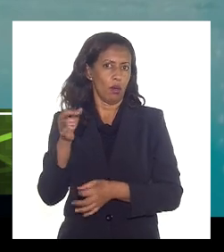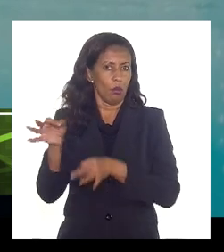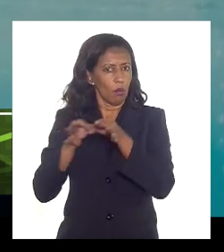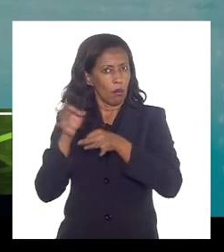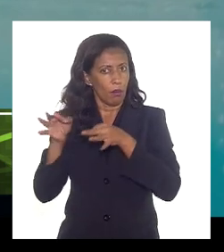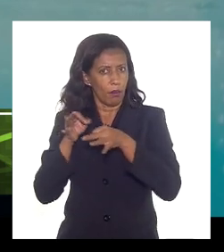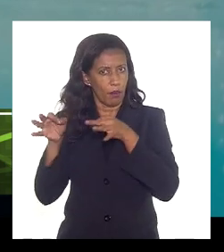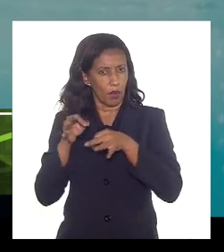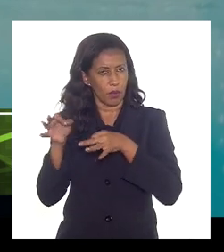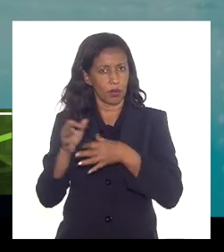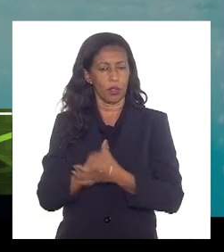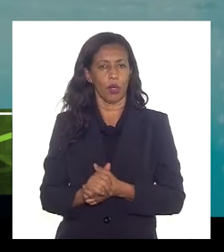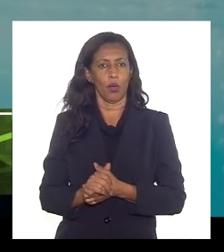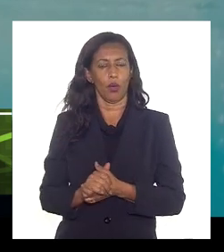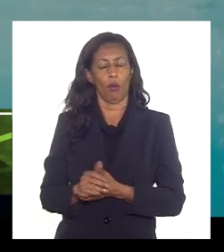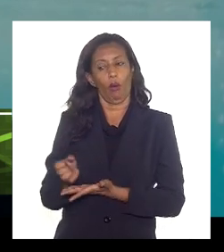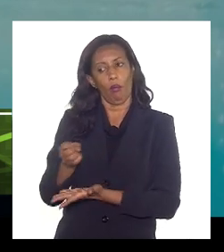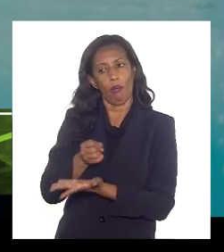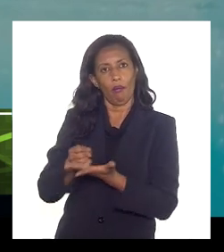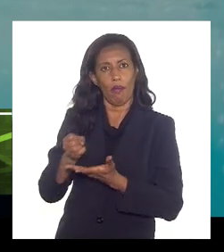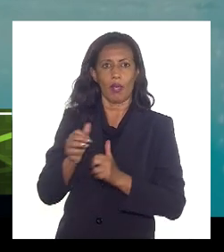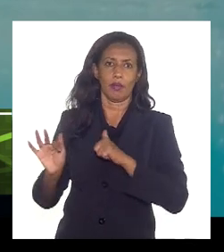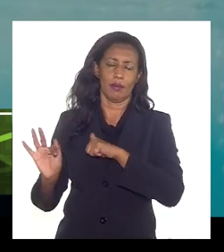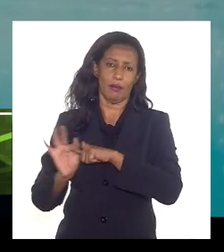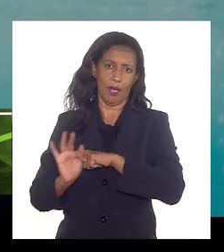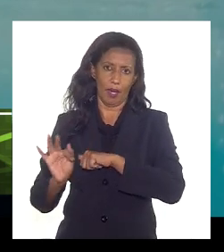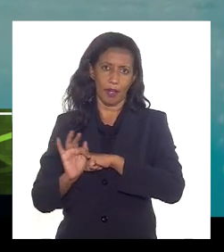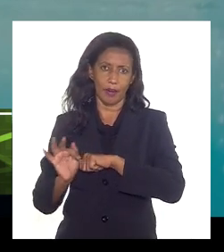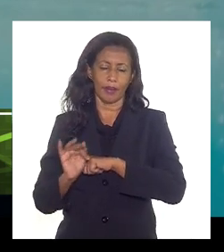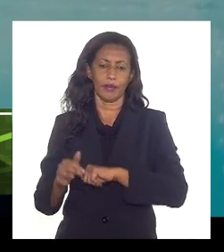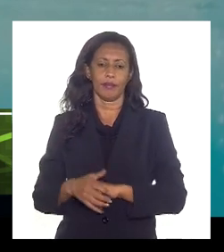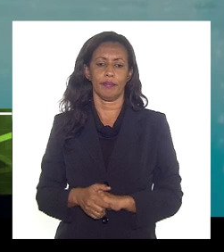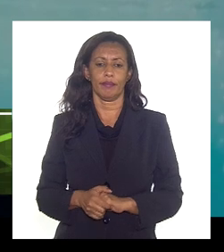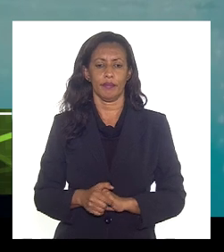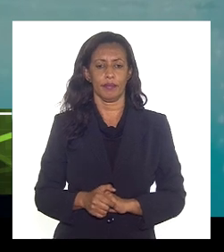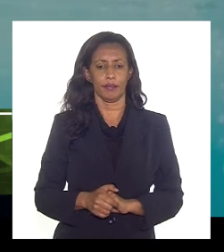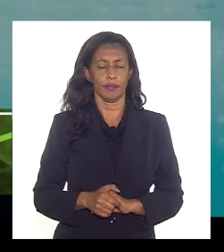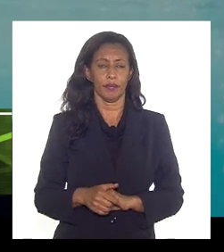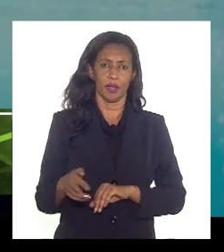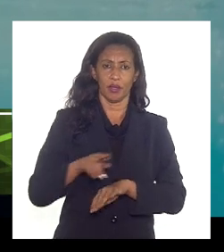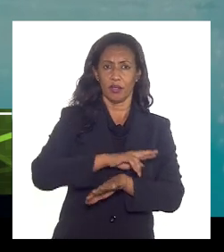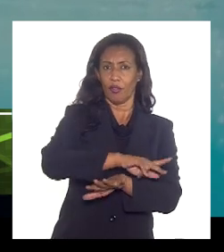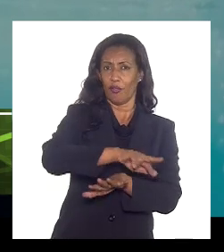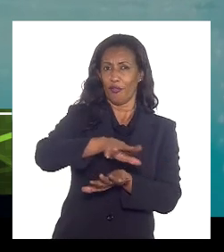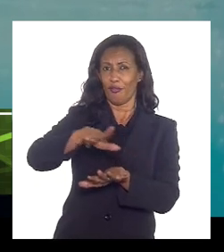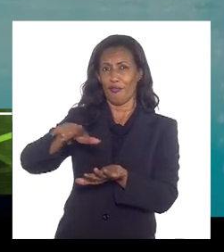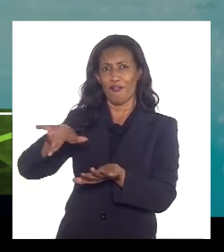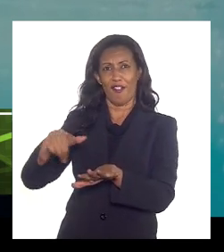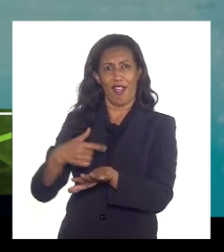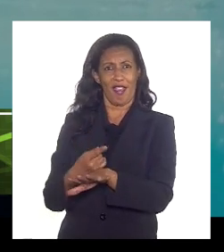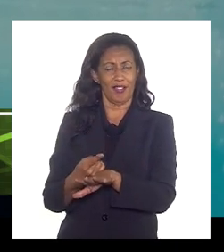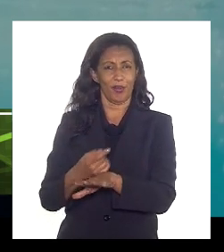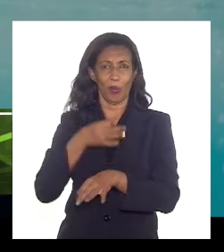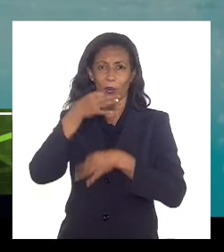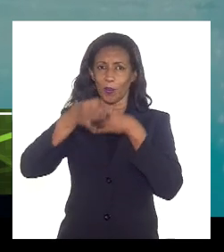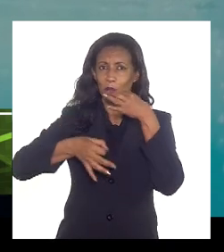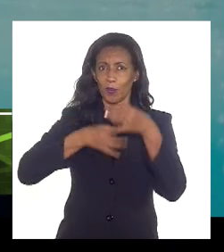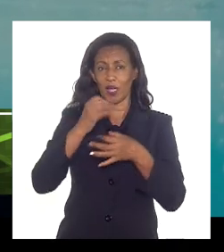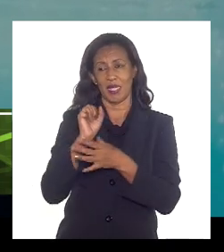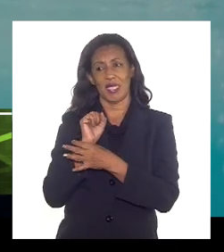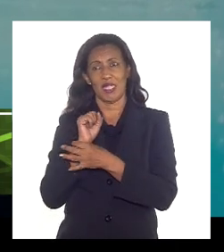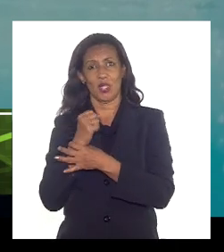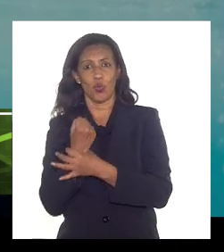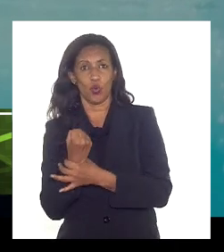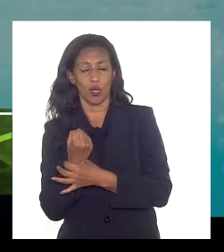naturalmente com base técnica e claro ele são vários os aspectos considerados a questão de segurança